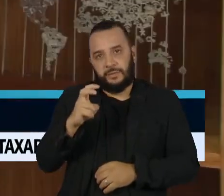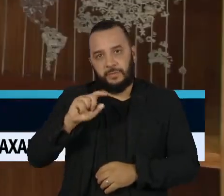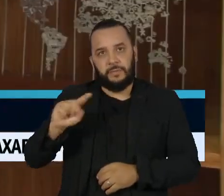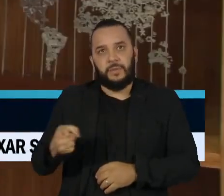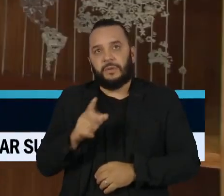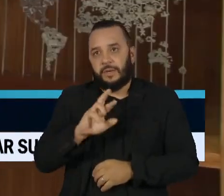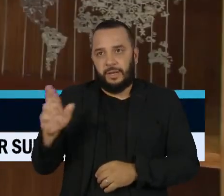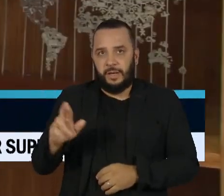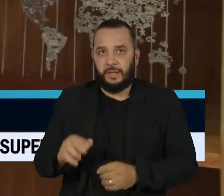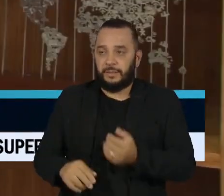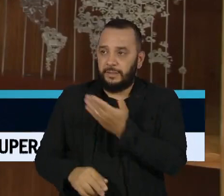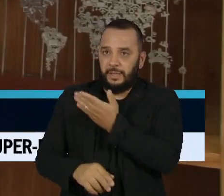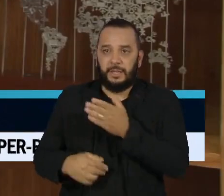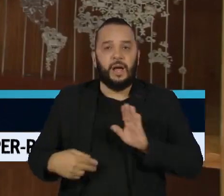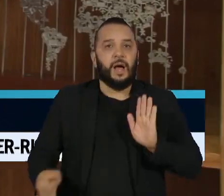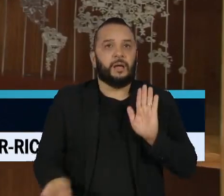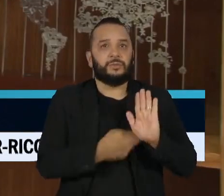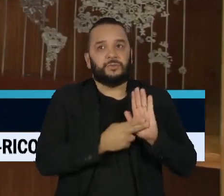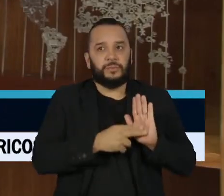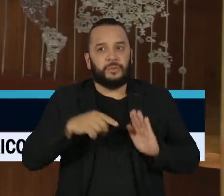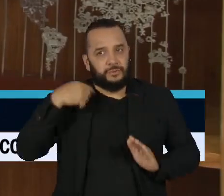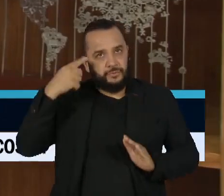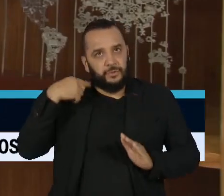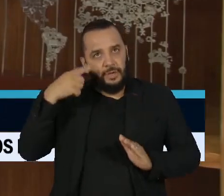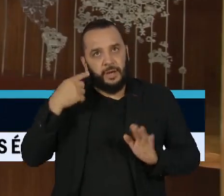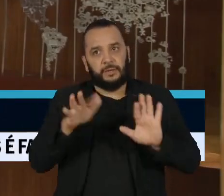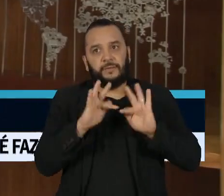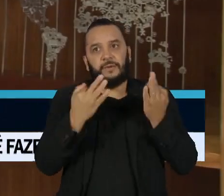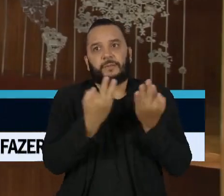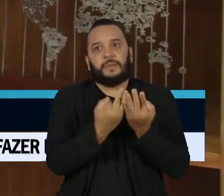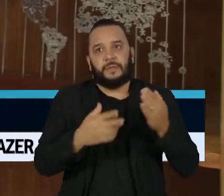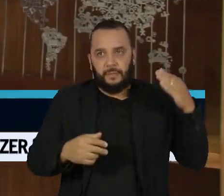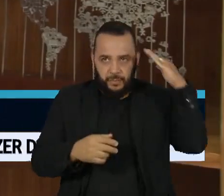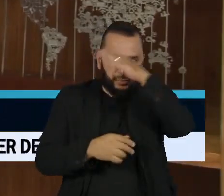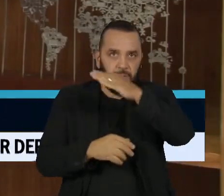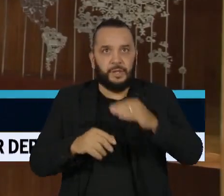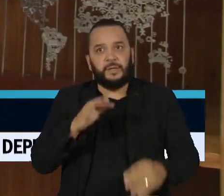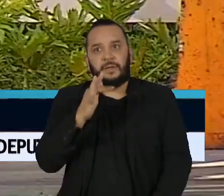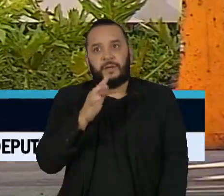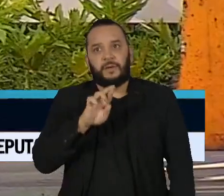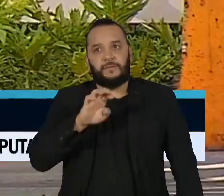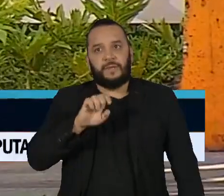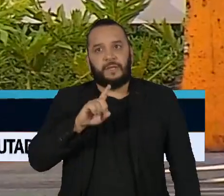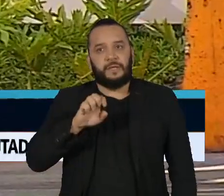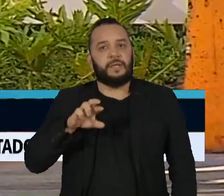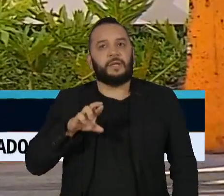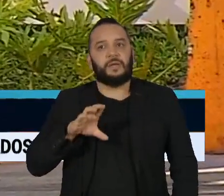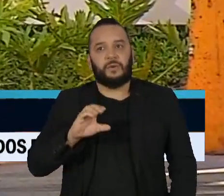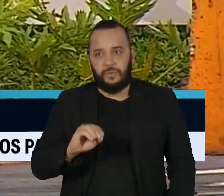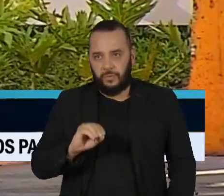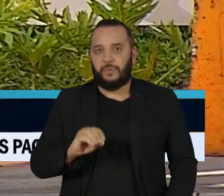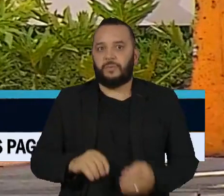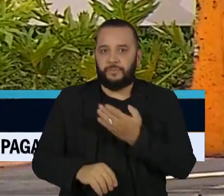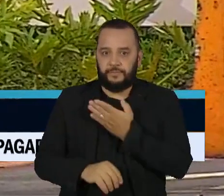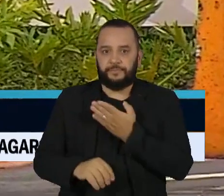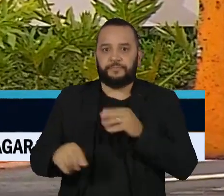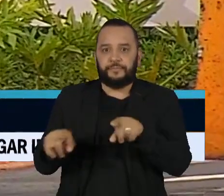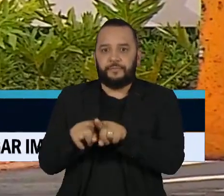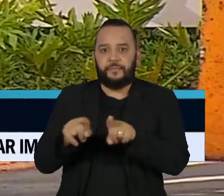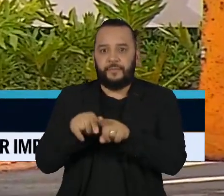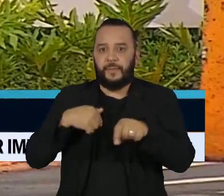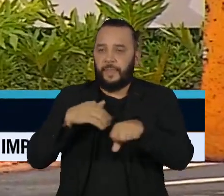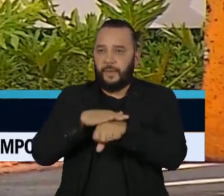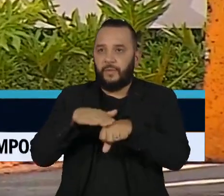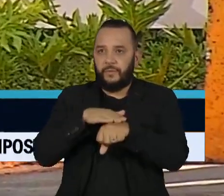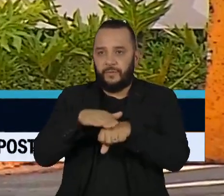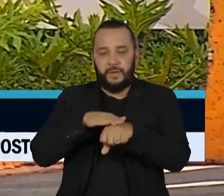Compre assumida pelo advogado da família Bolsonaro, Frederico Assef. Conversas entre os investigados